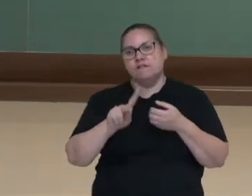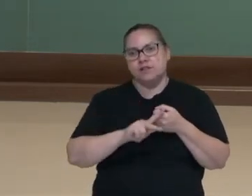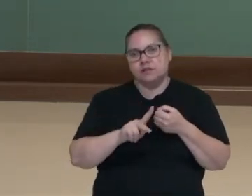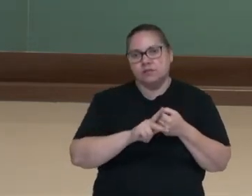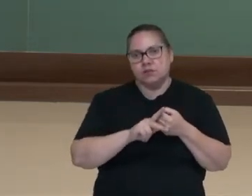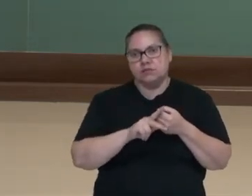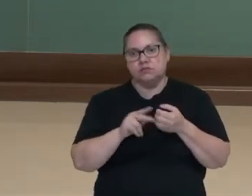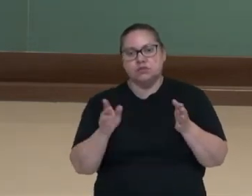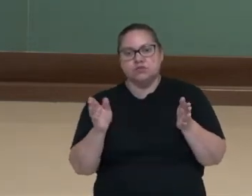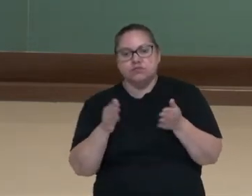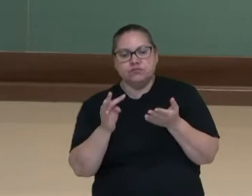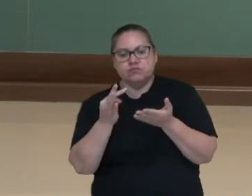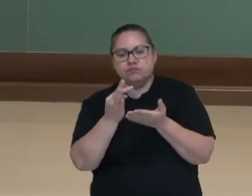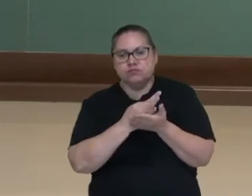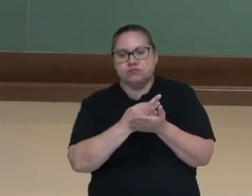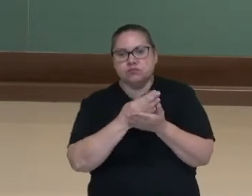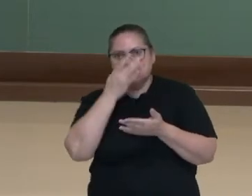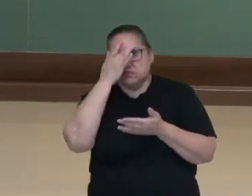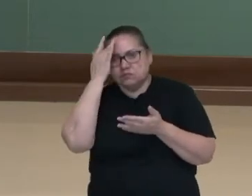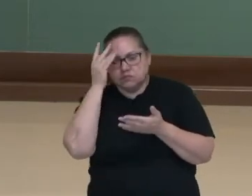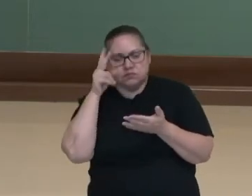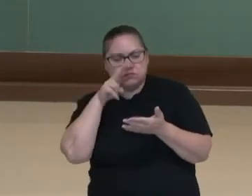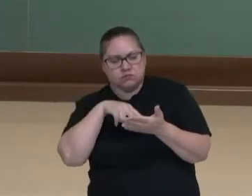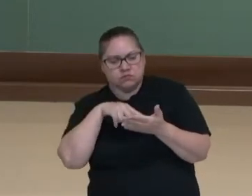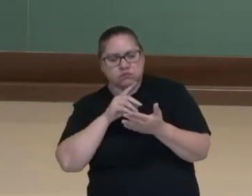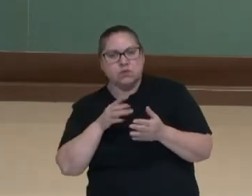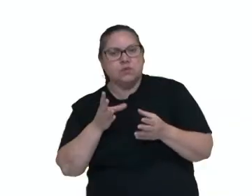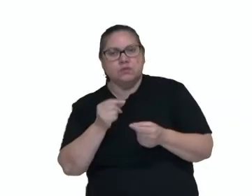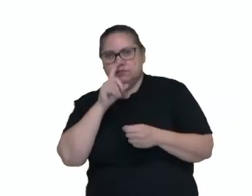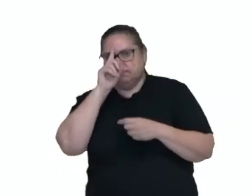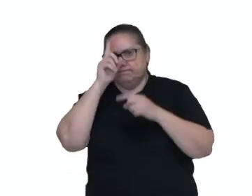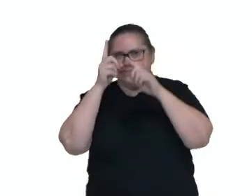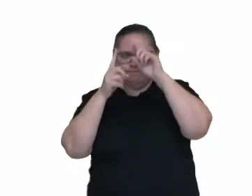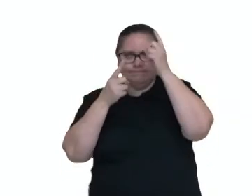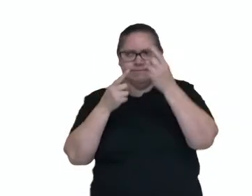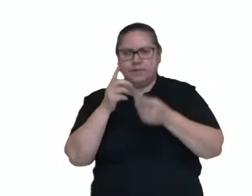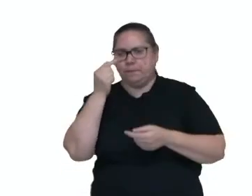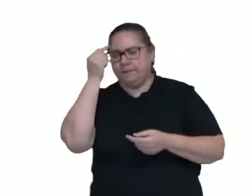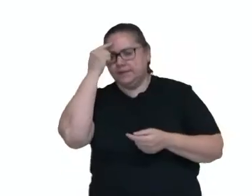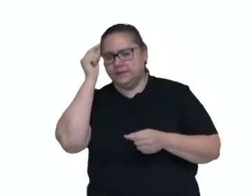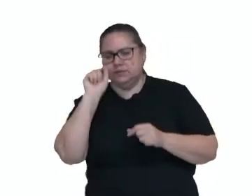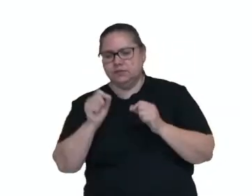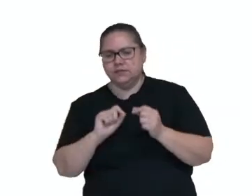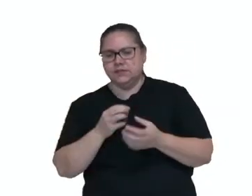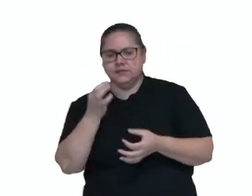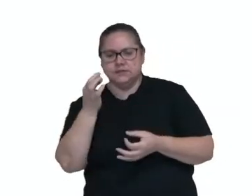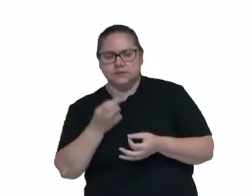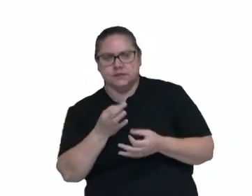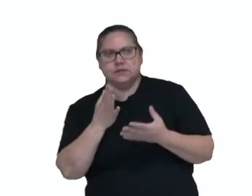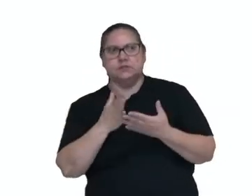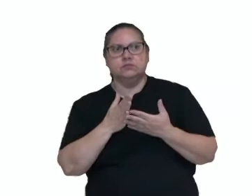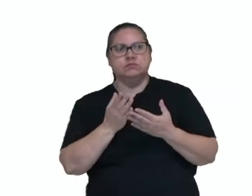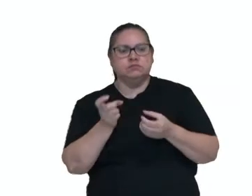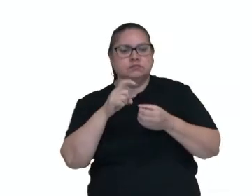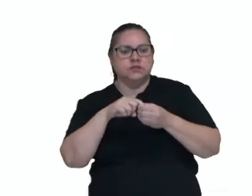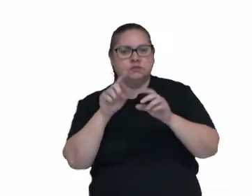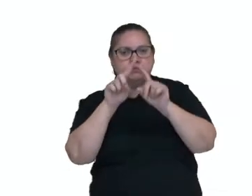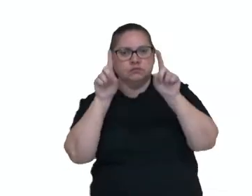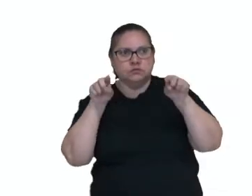sugestivo, adequado ao público. Muita criatividade, né? Para pensar o que vai dar certo ali no cartaz.